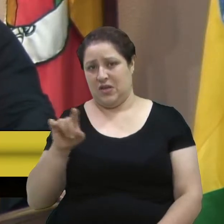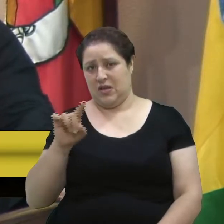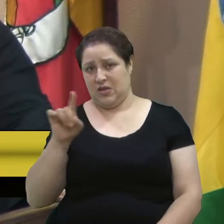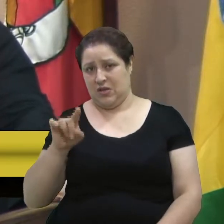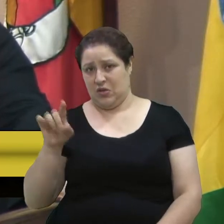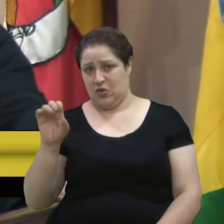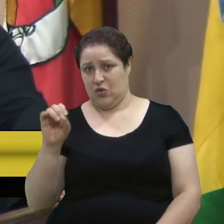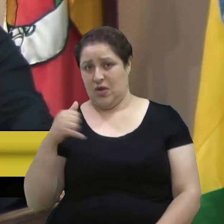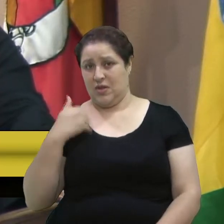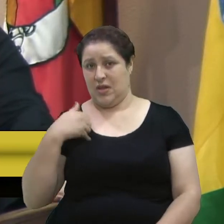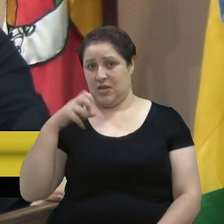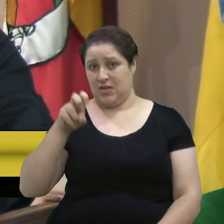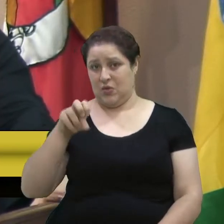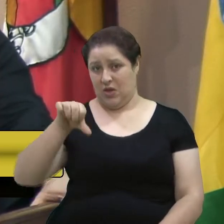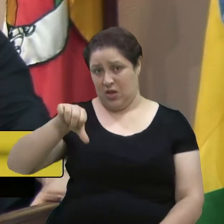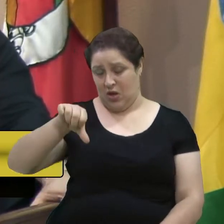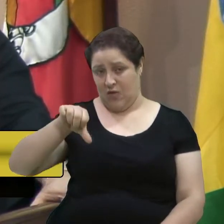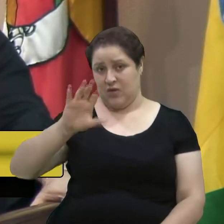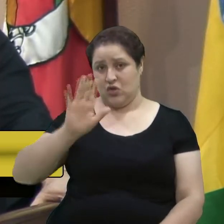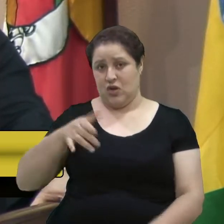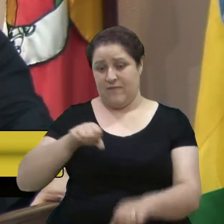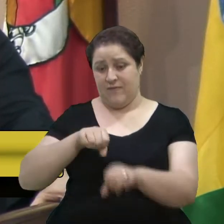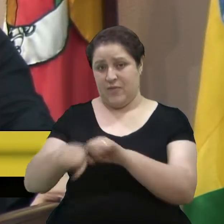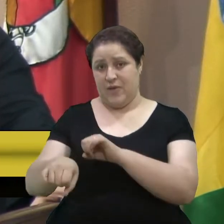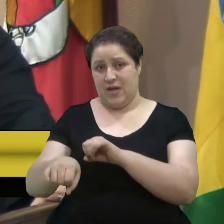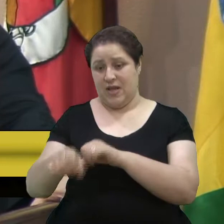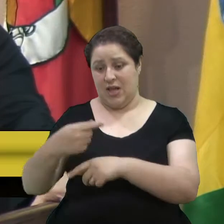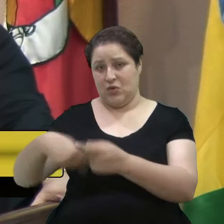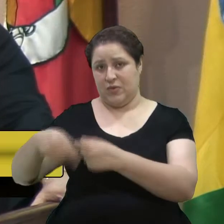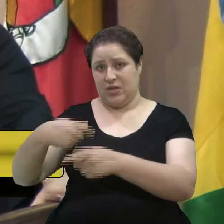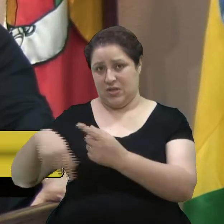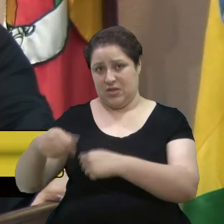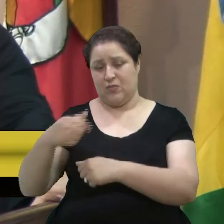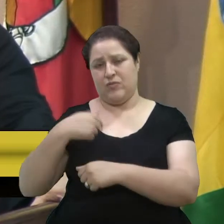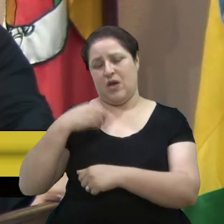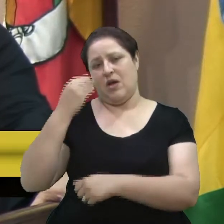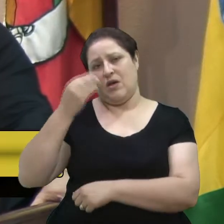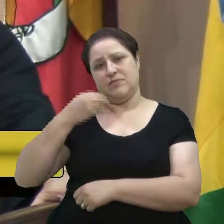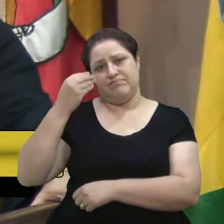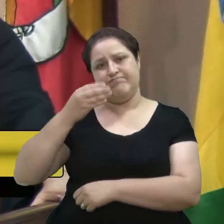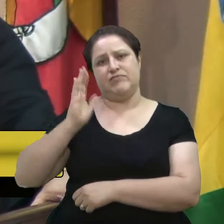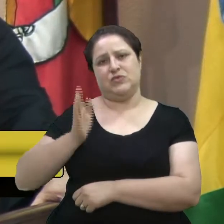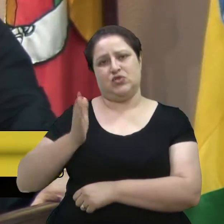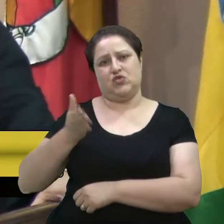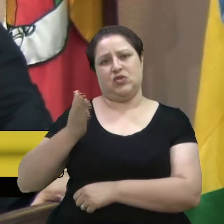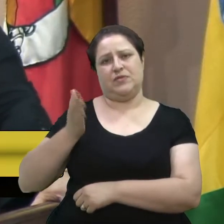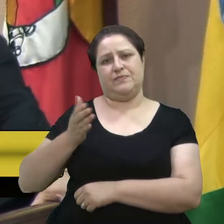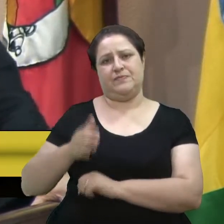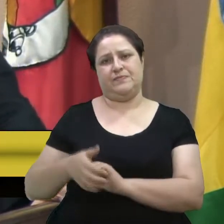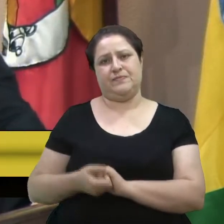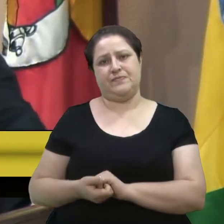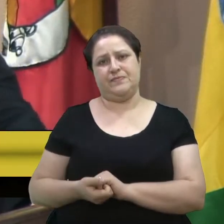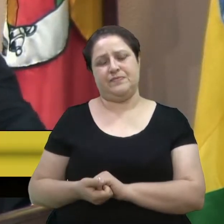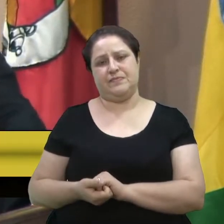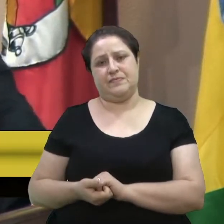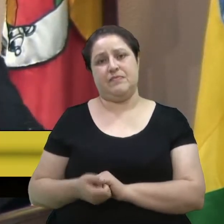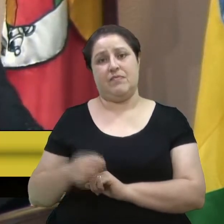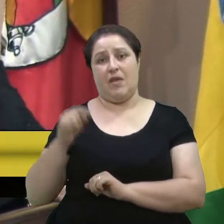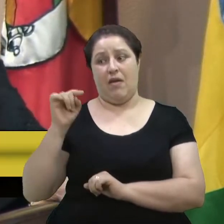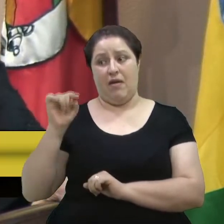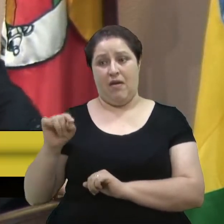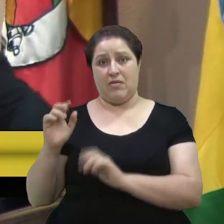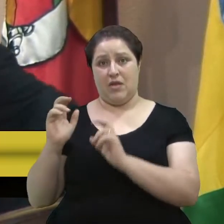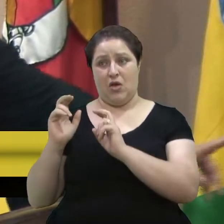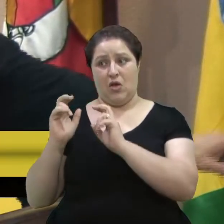sou formada em administração. Então, tenho uma vivência. E esse ônibus,